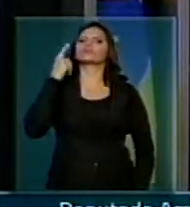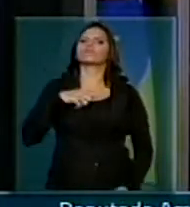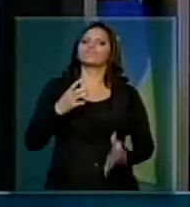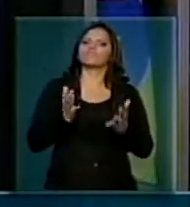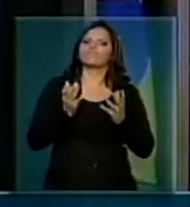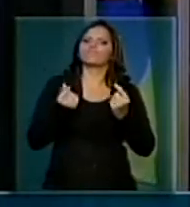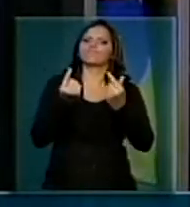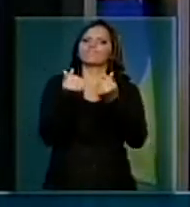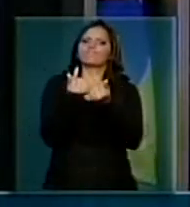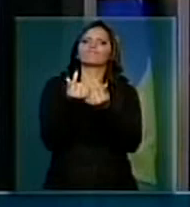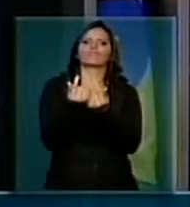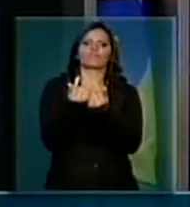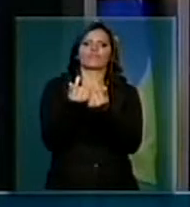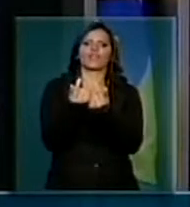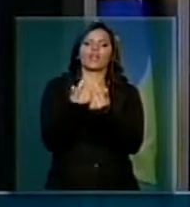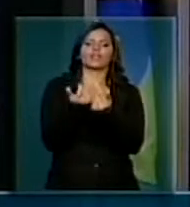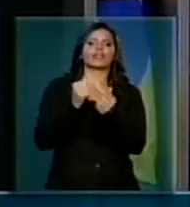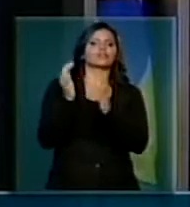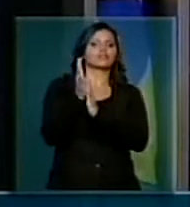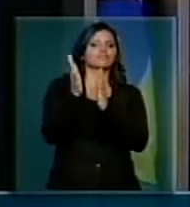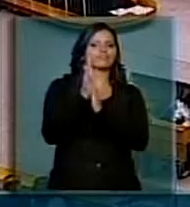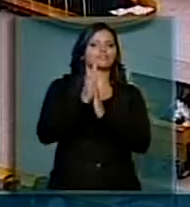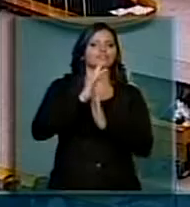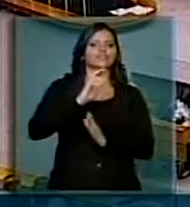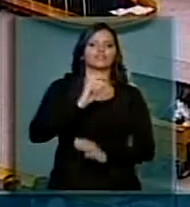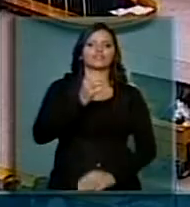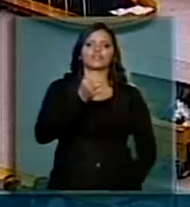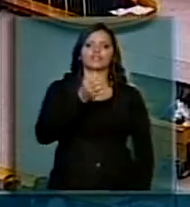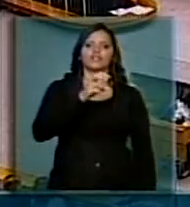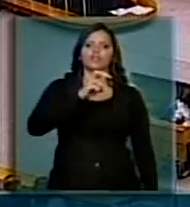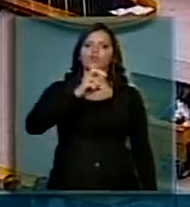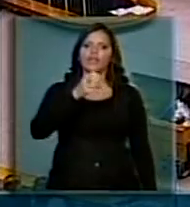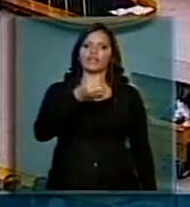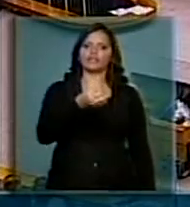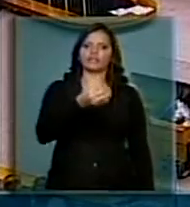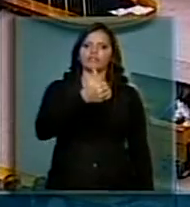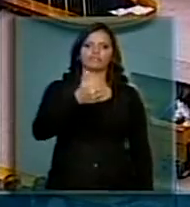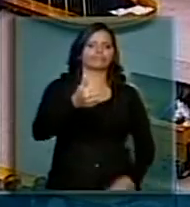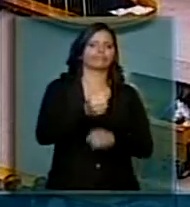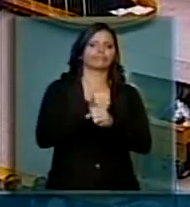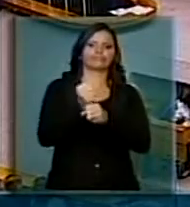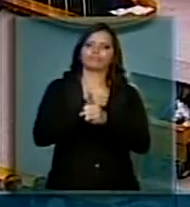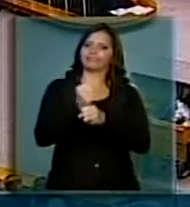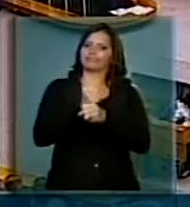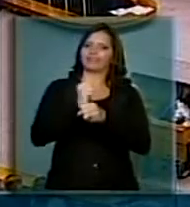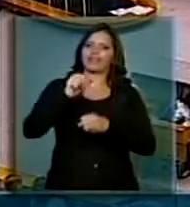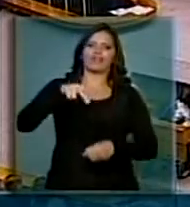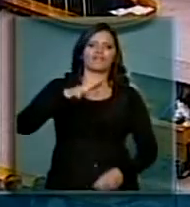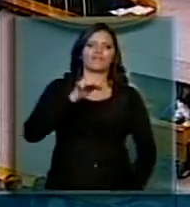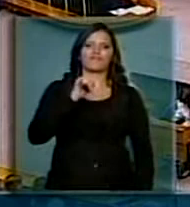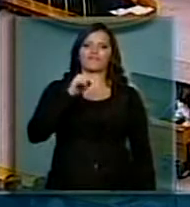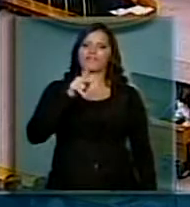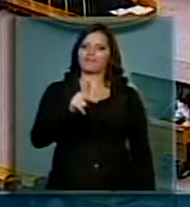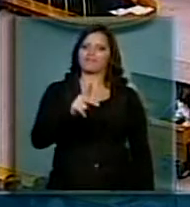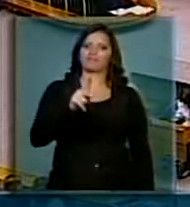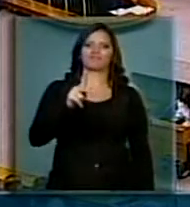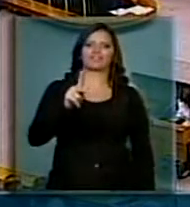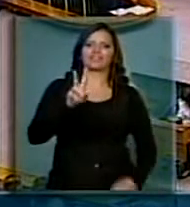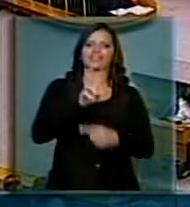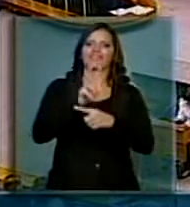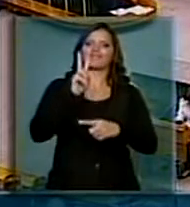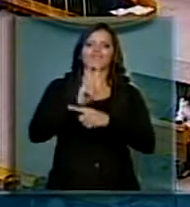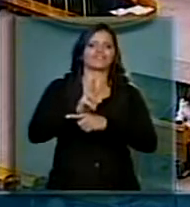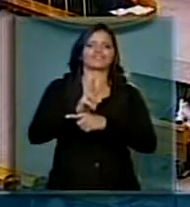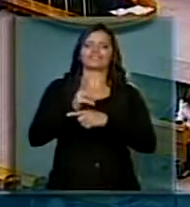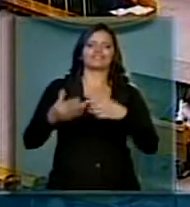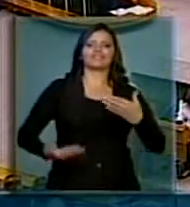de parabéns a FIP pelos seus 50 anos, pela sua tradição histórica de defesa do Estado, de defesa